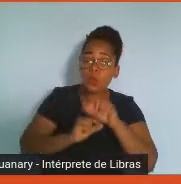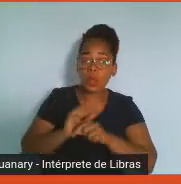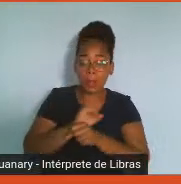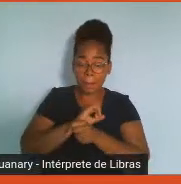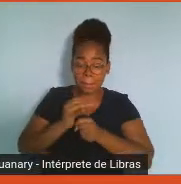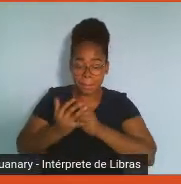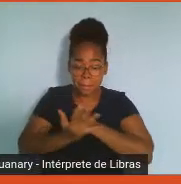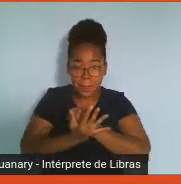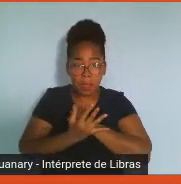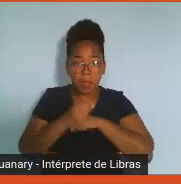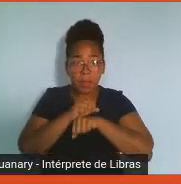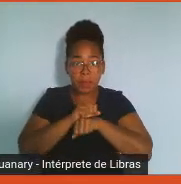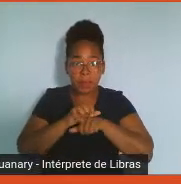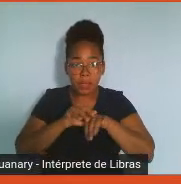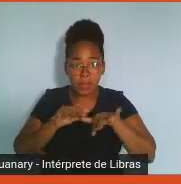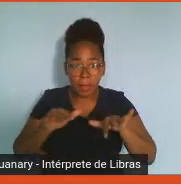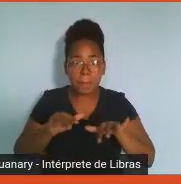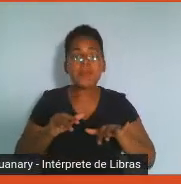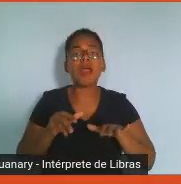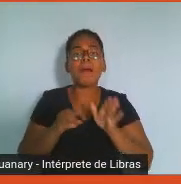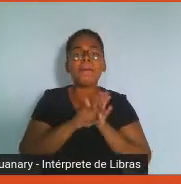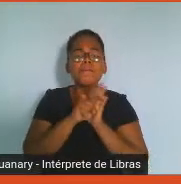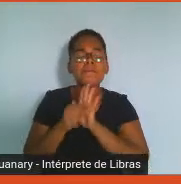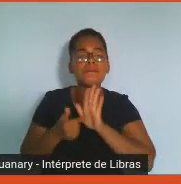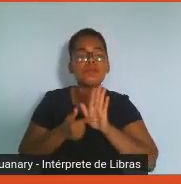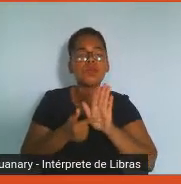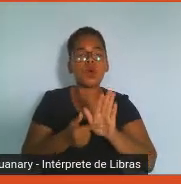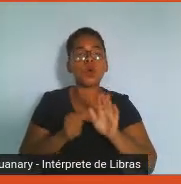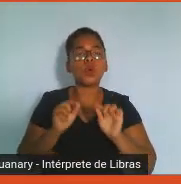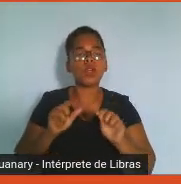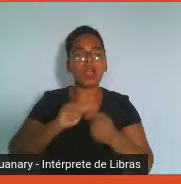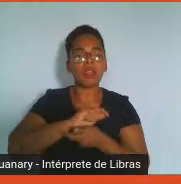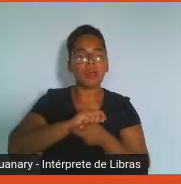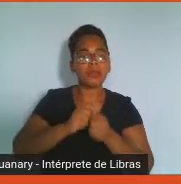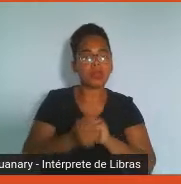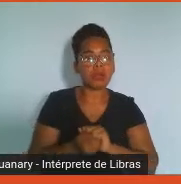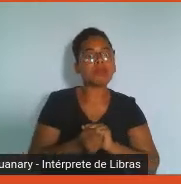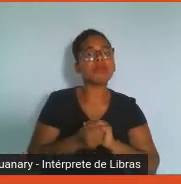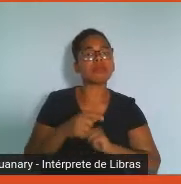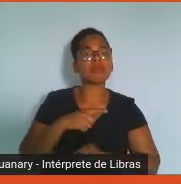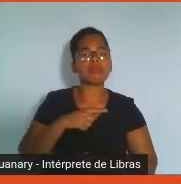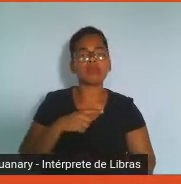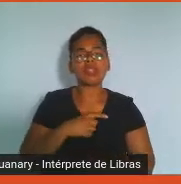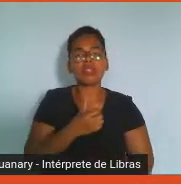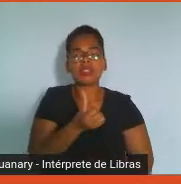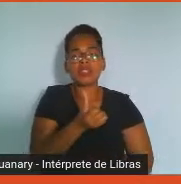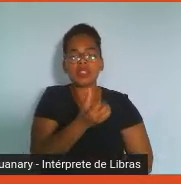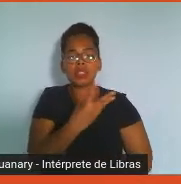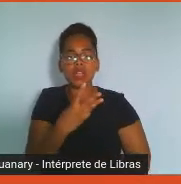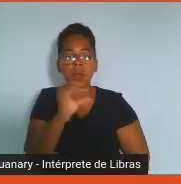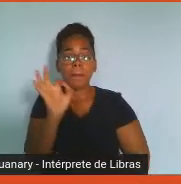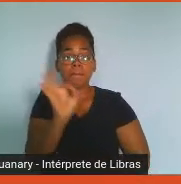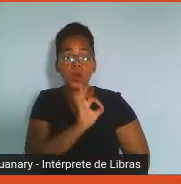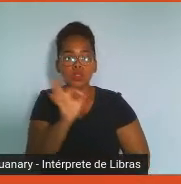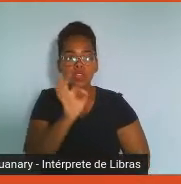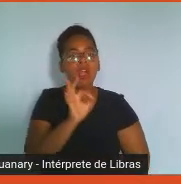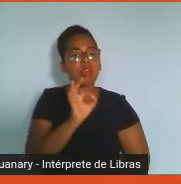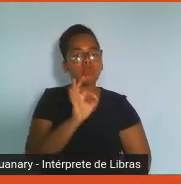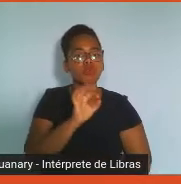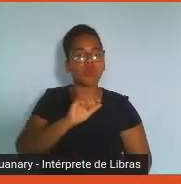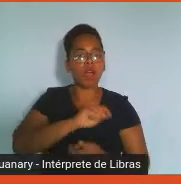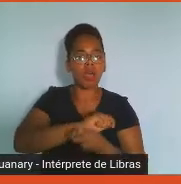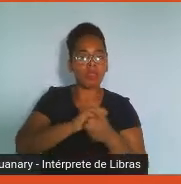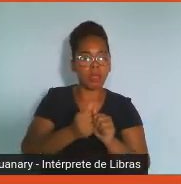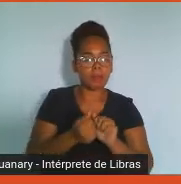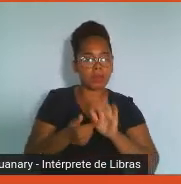triplicou de importância, subindo para uma primeira posição, com 63%. E aí entraram na lista